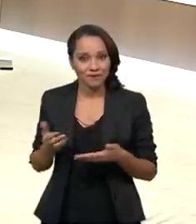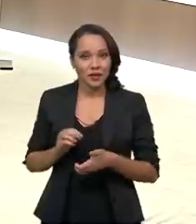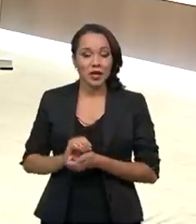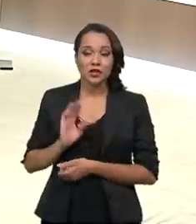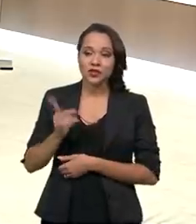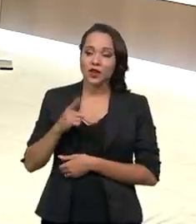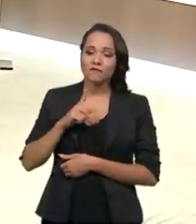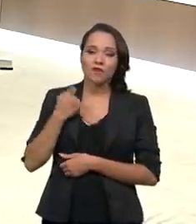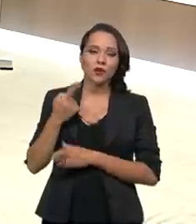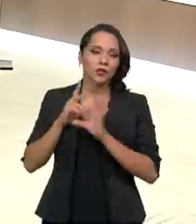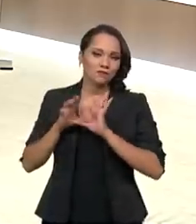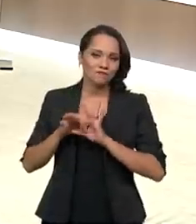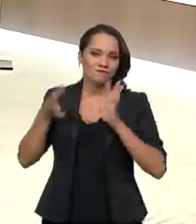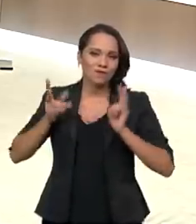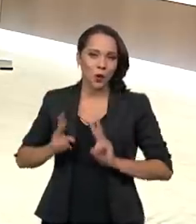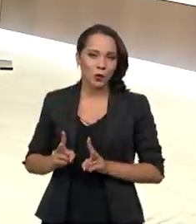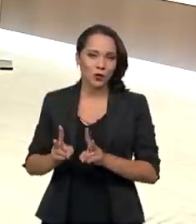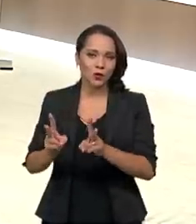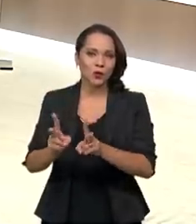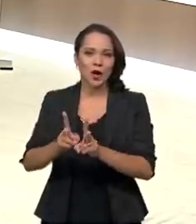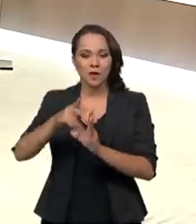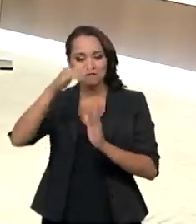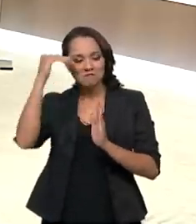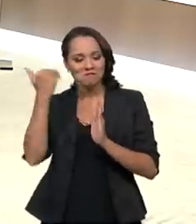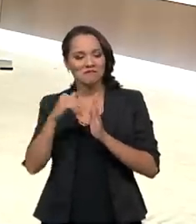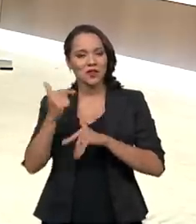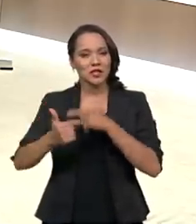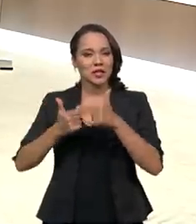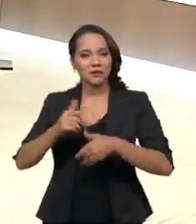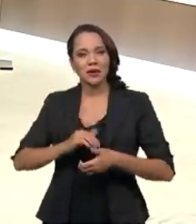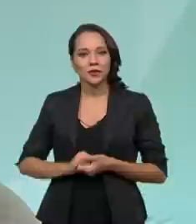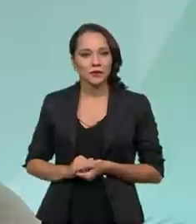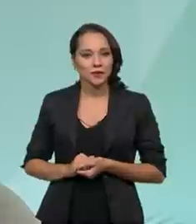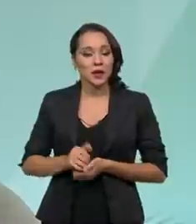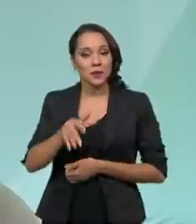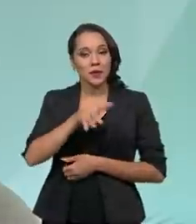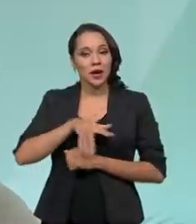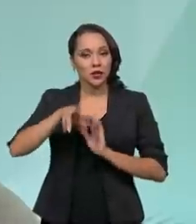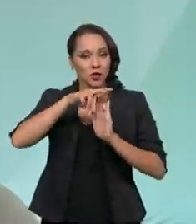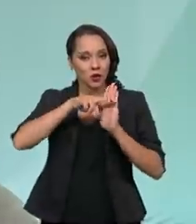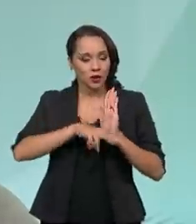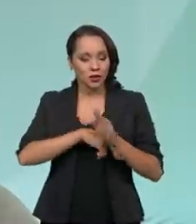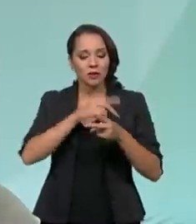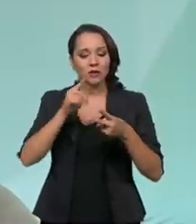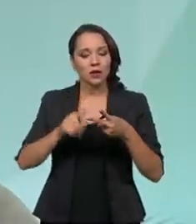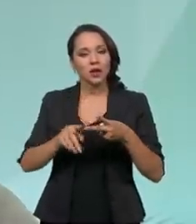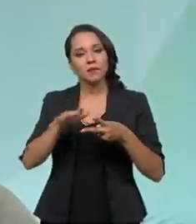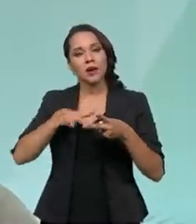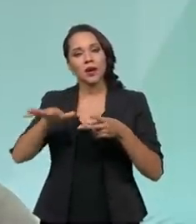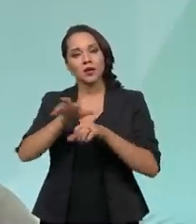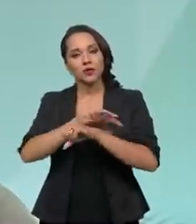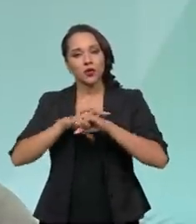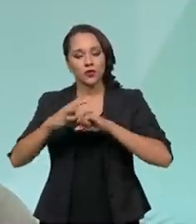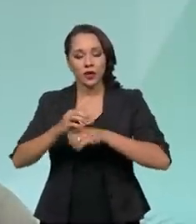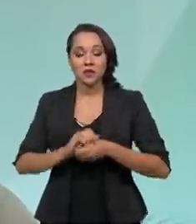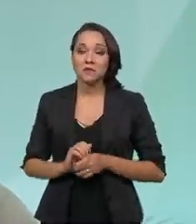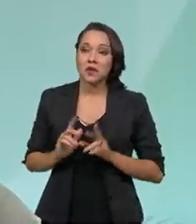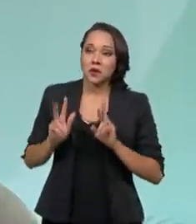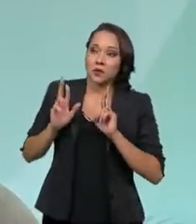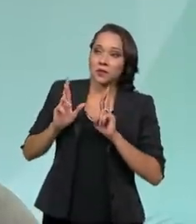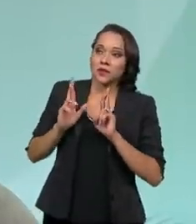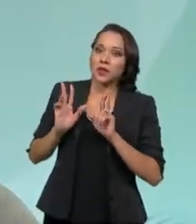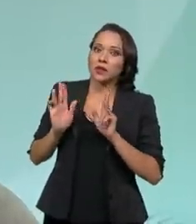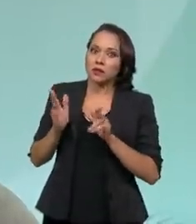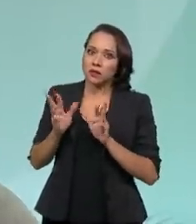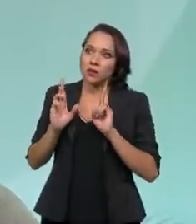estamos à disposição para continuar cumprindo a nossa tarefa, para a parte regular e para a parte Covid, que eu espero que estejamos